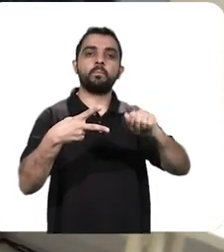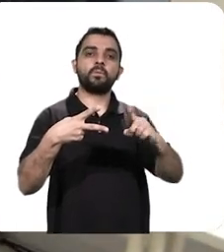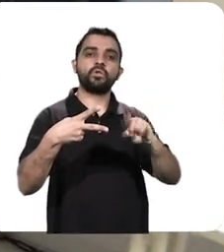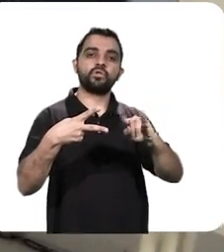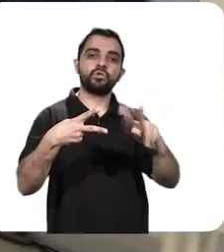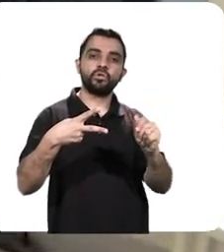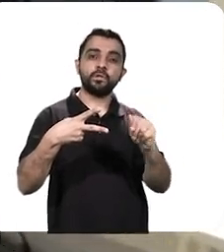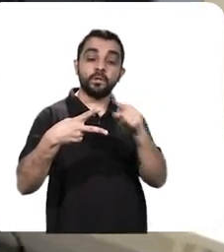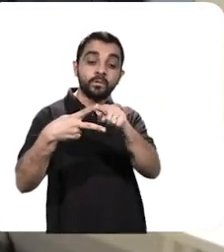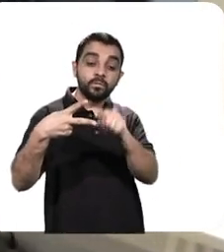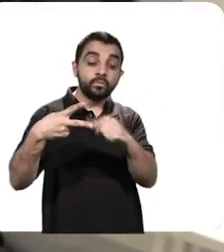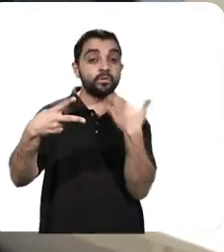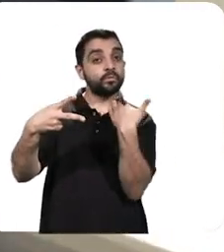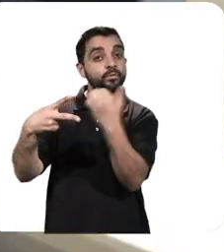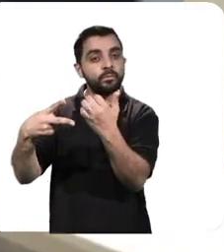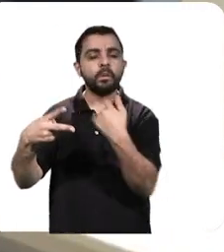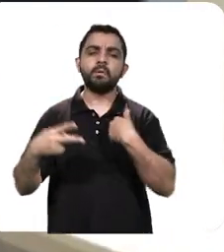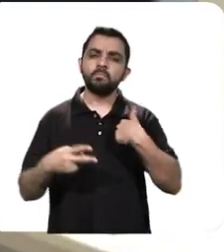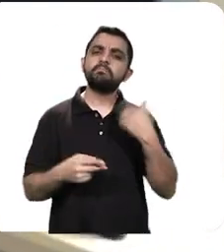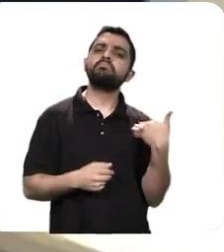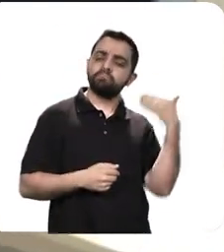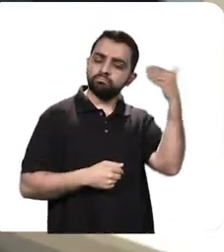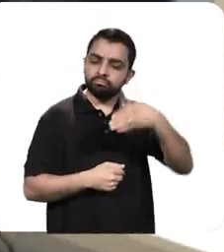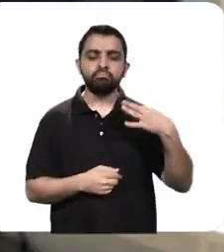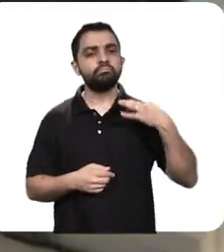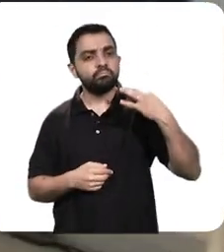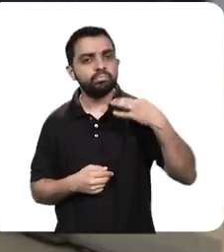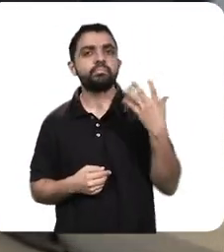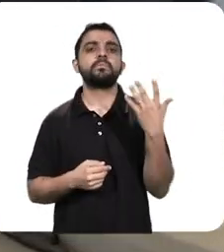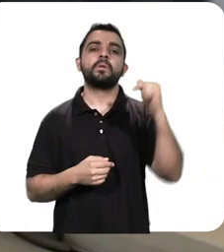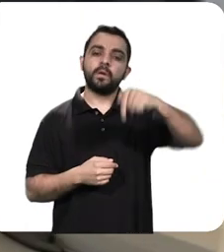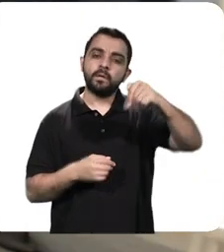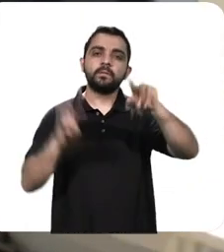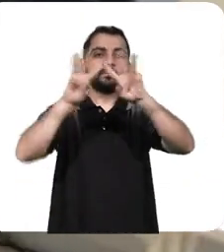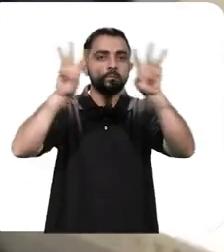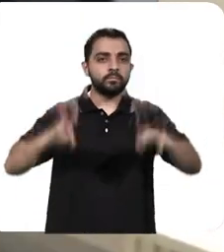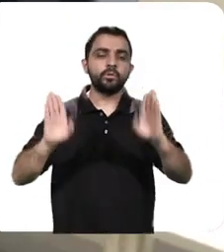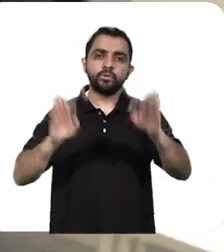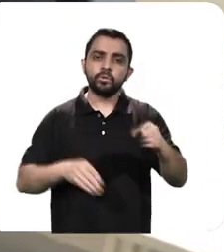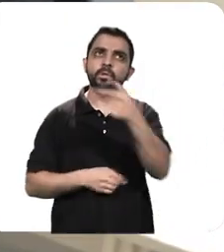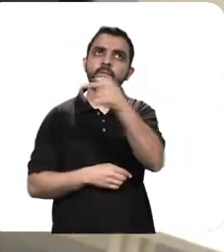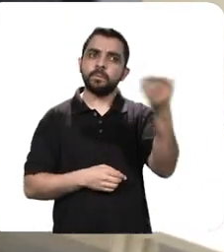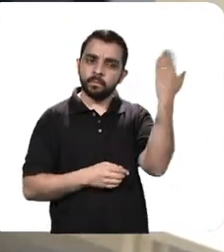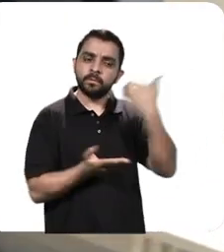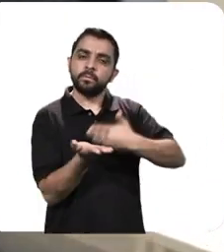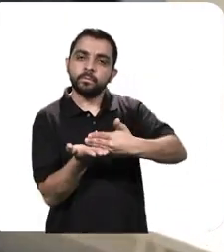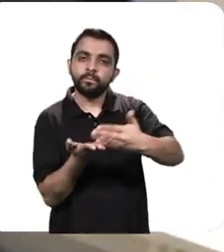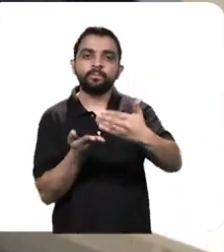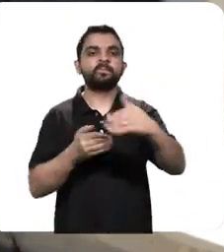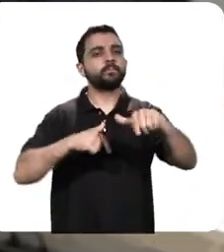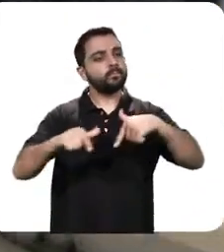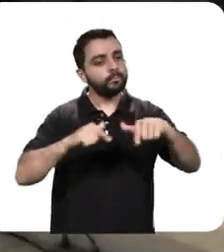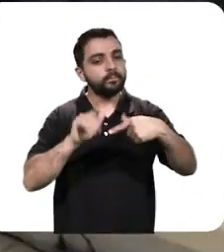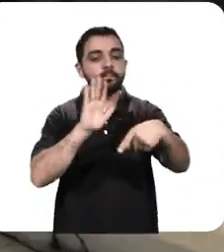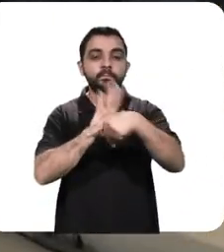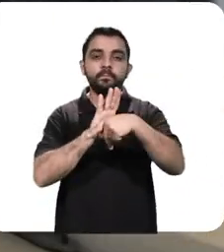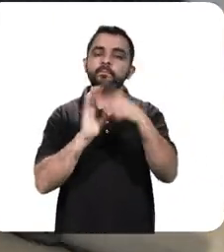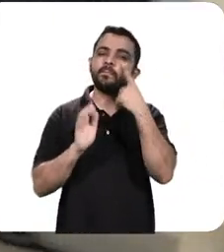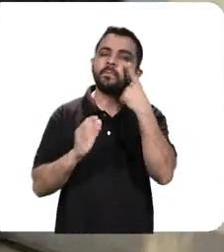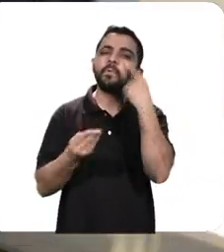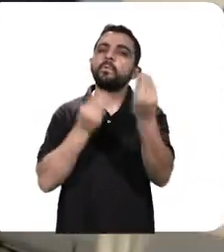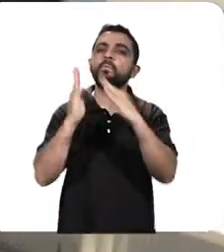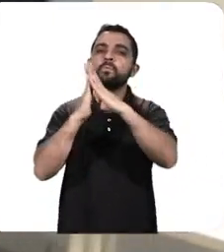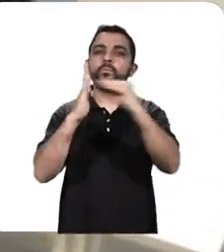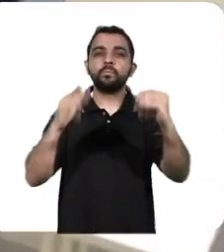ajudar a desenvolver o produto, eu não pensei duas vezes, vim para a universidade, gente está desde semana passada pensando